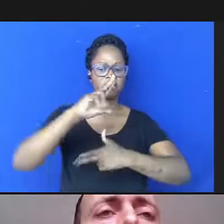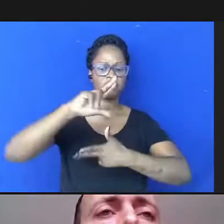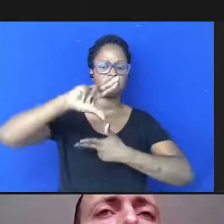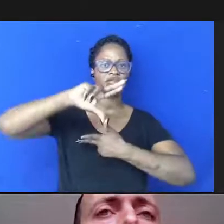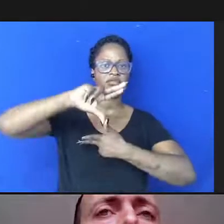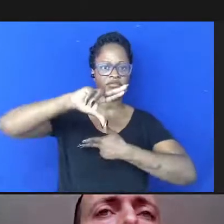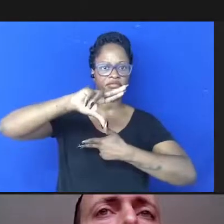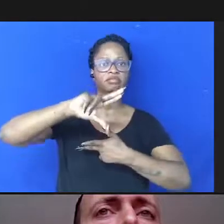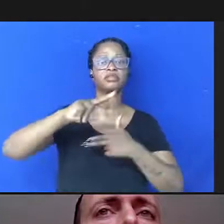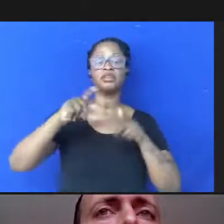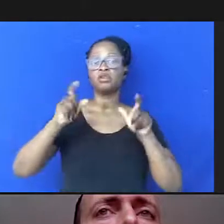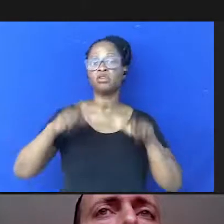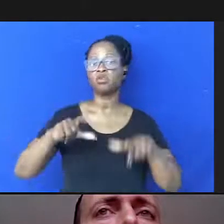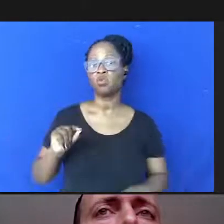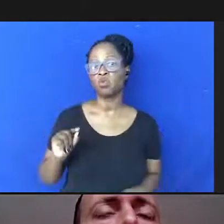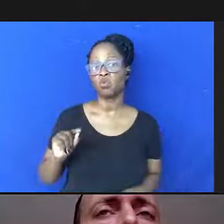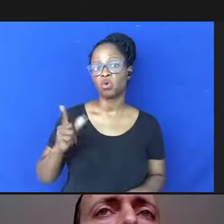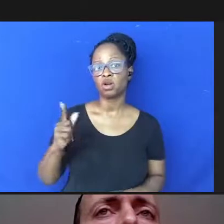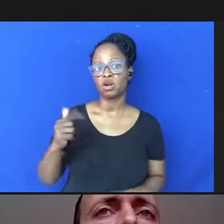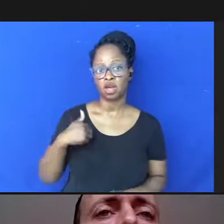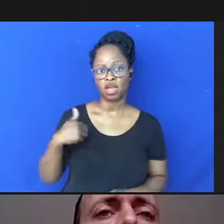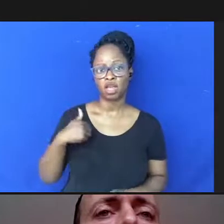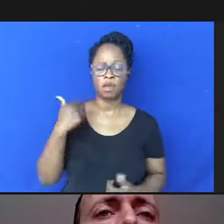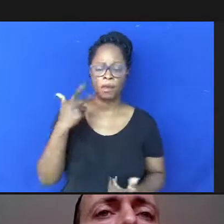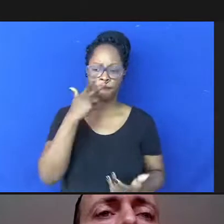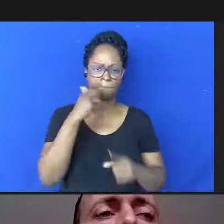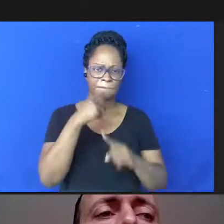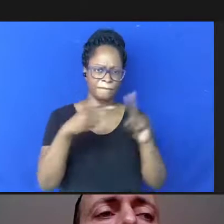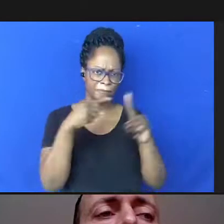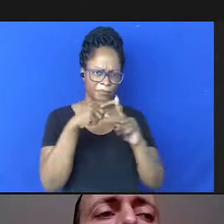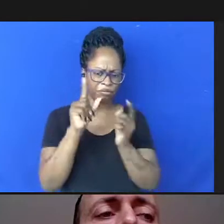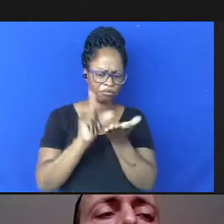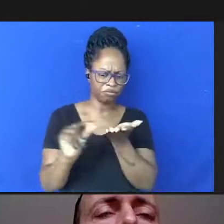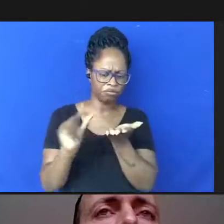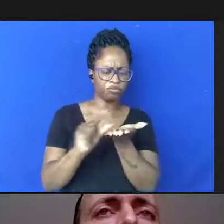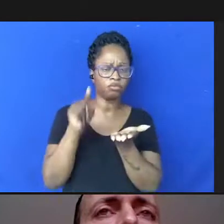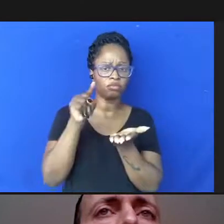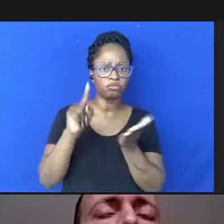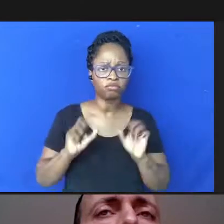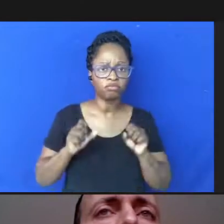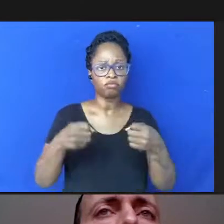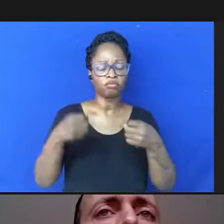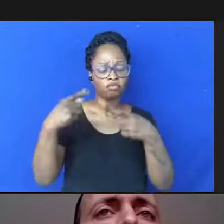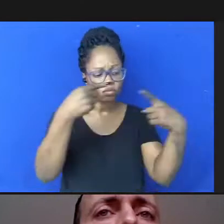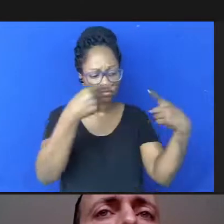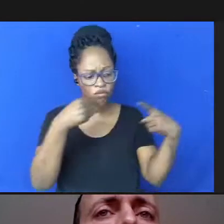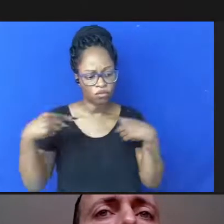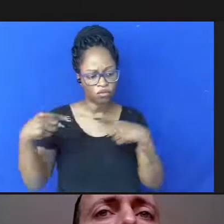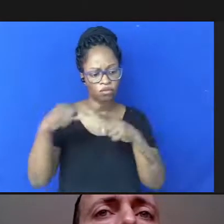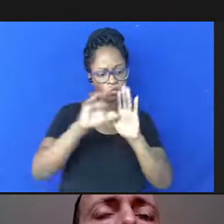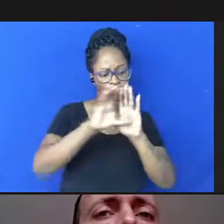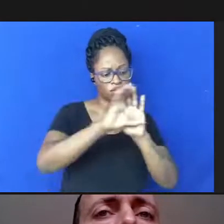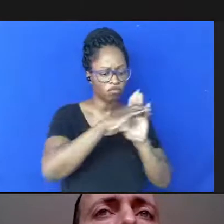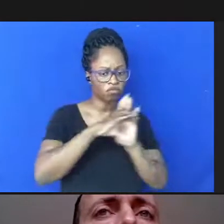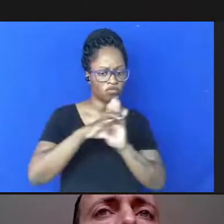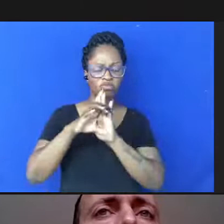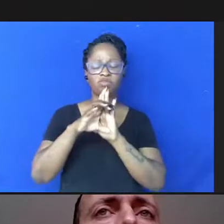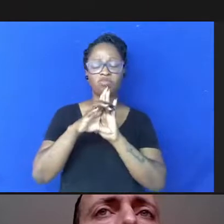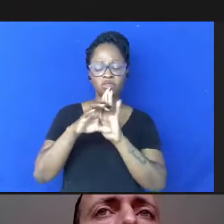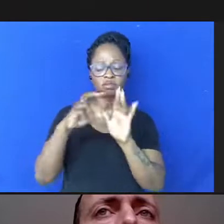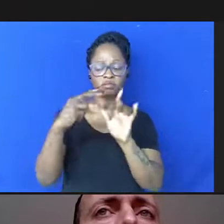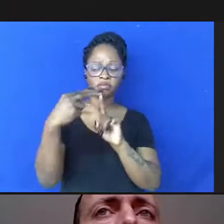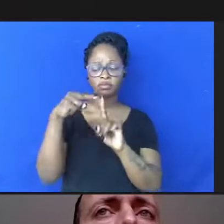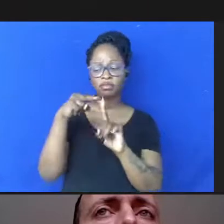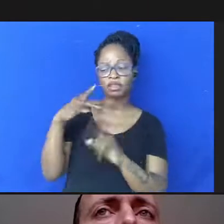onde grande parte do artigo eu me dedico a discutir esses conceitos do ponto de vista da